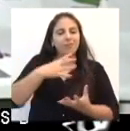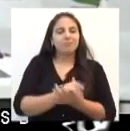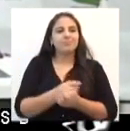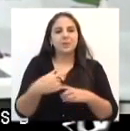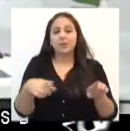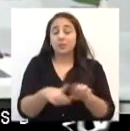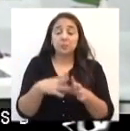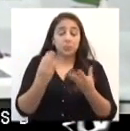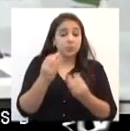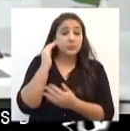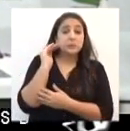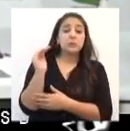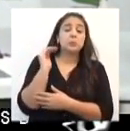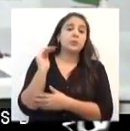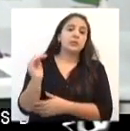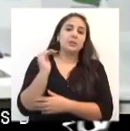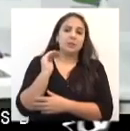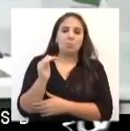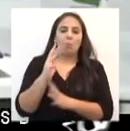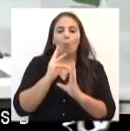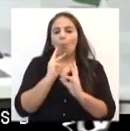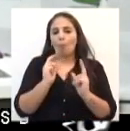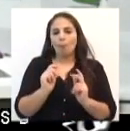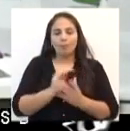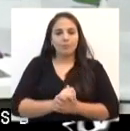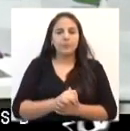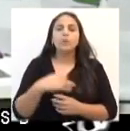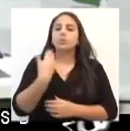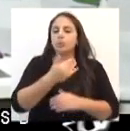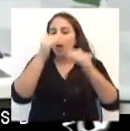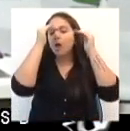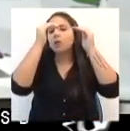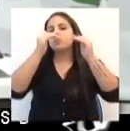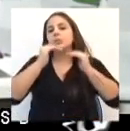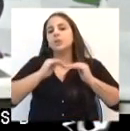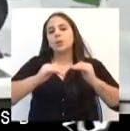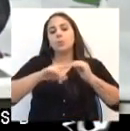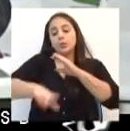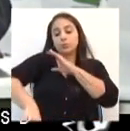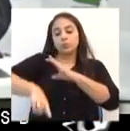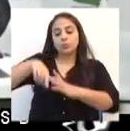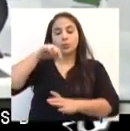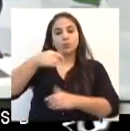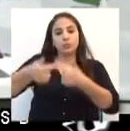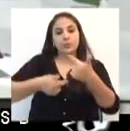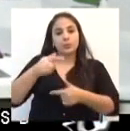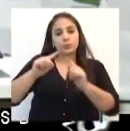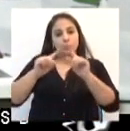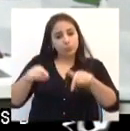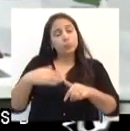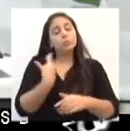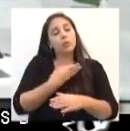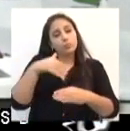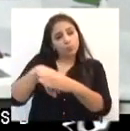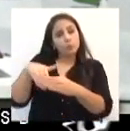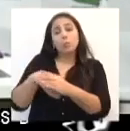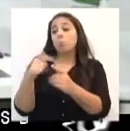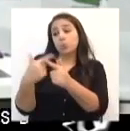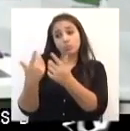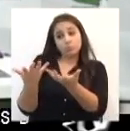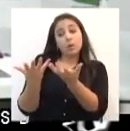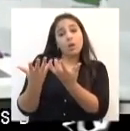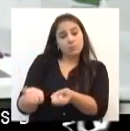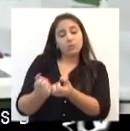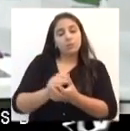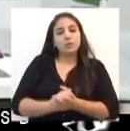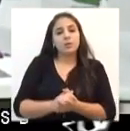consciência muito, muito, muito limpa. Nós respeitamos a decisão dos servidores e vamos votar hoje porque vocês merecem. Merecem